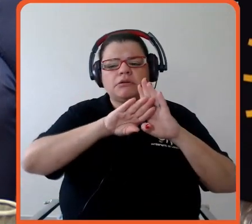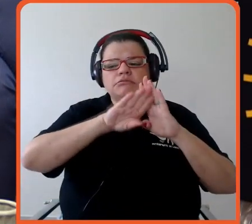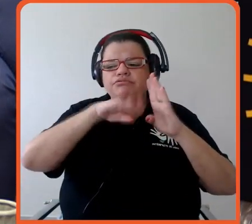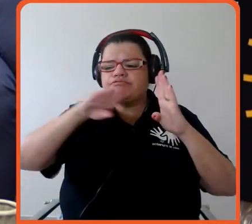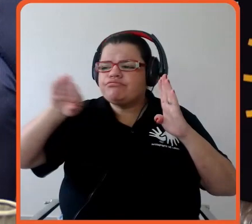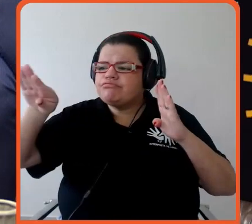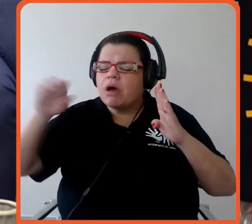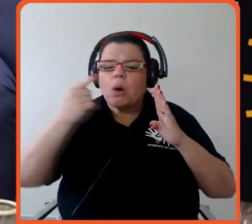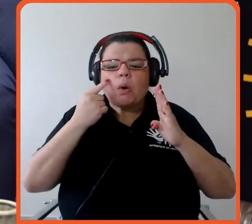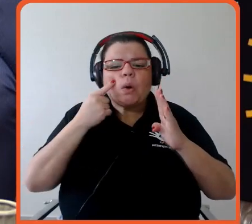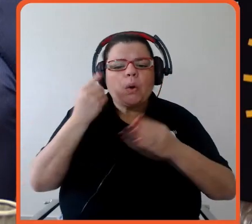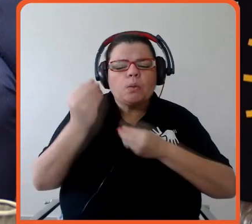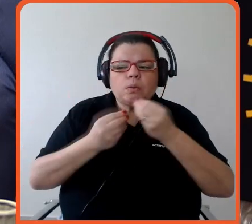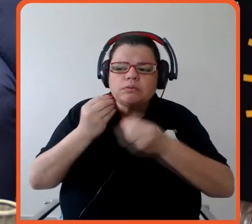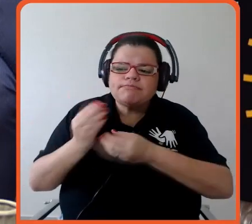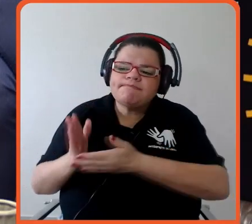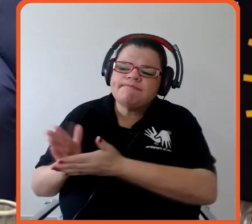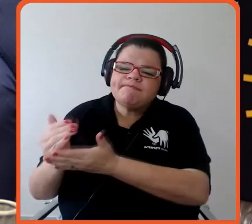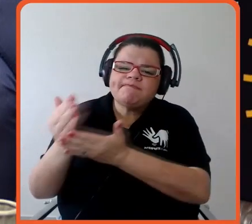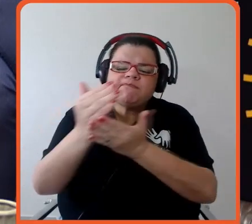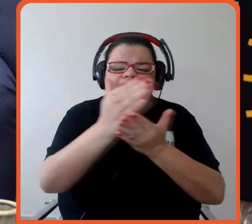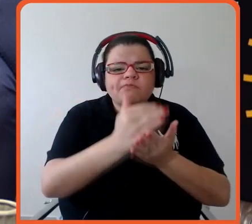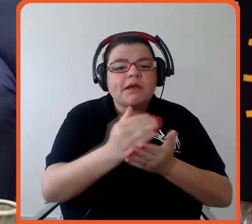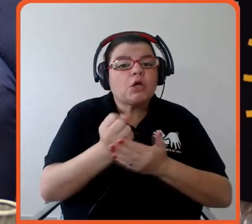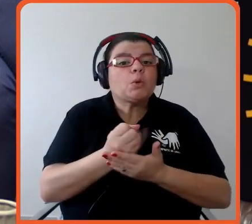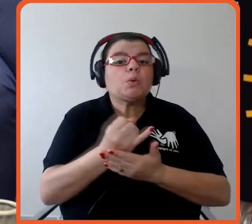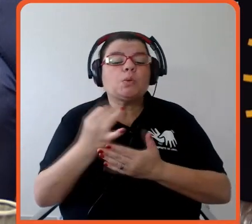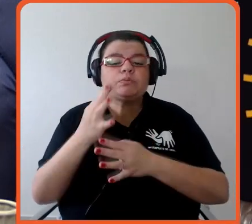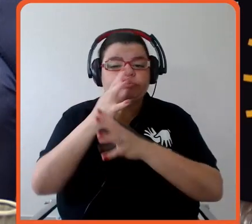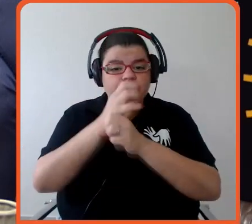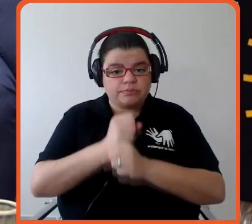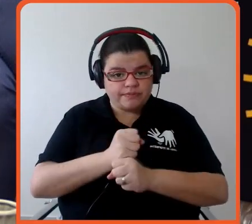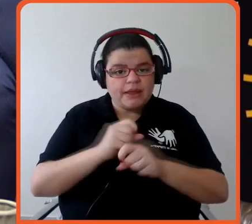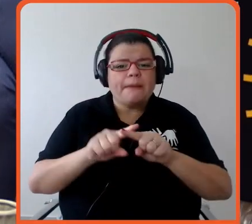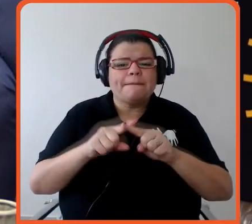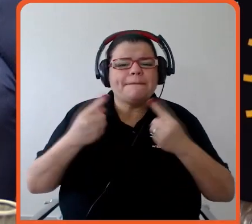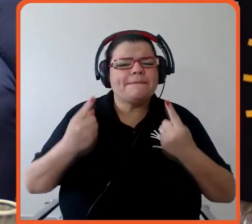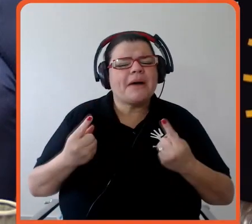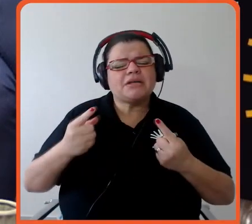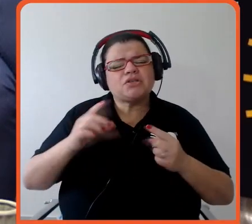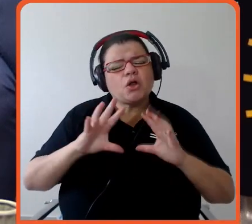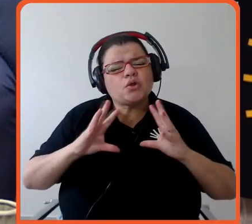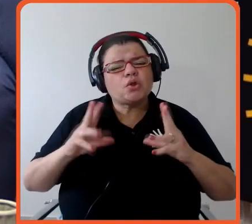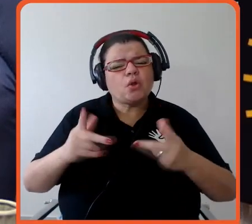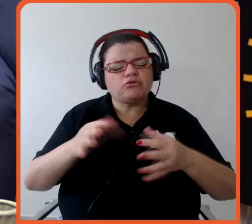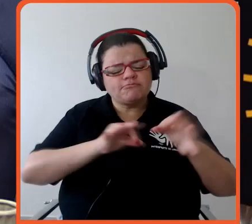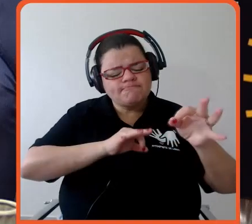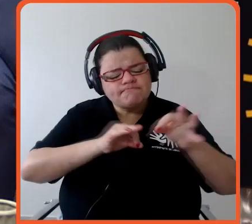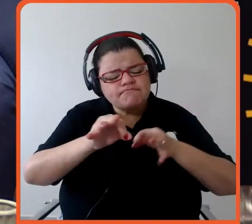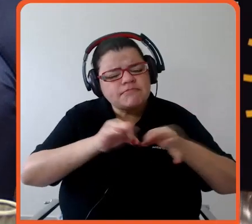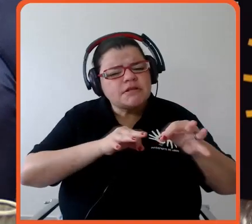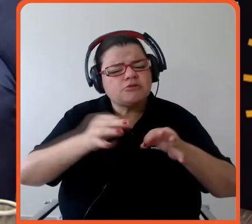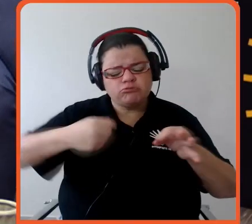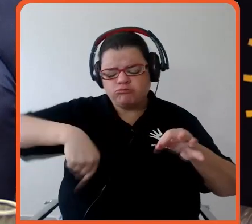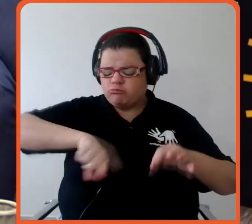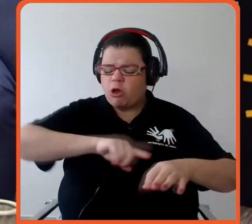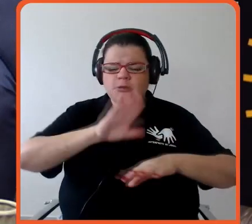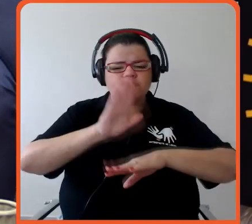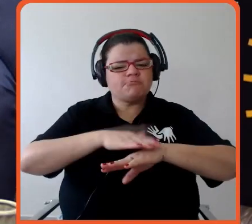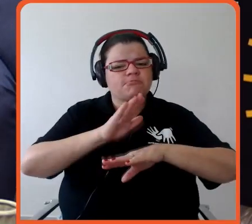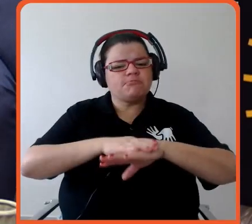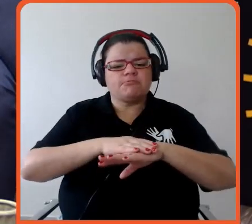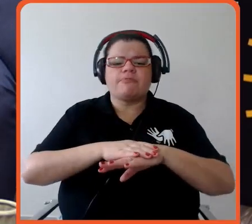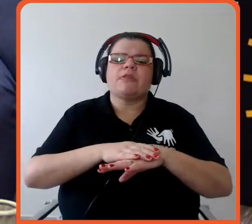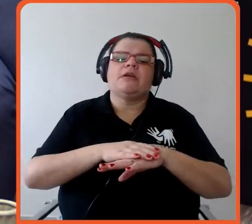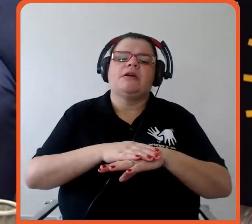e, obviamente, fazer a quantificação disso, né. Mas, de qualquer maneira, todo o plano que a gente fez, ele está baseado em endereçar